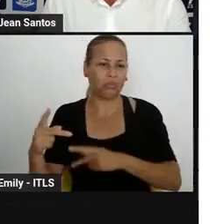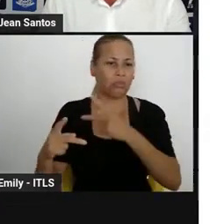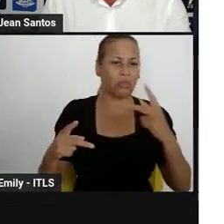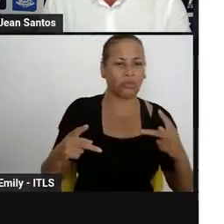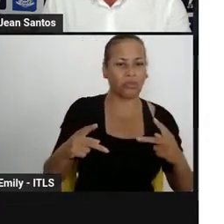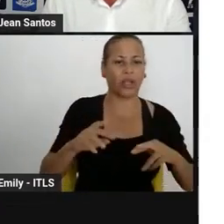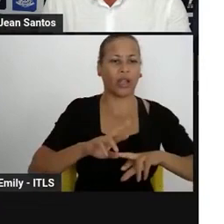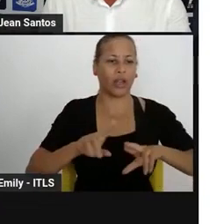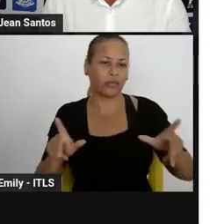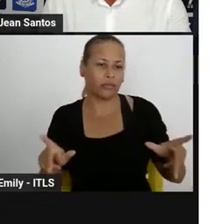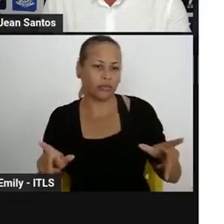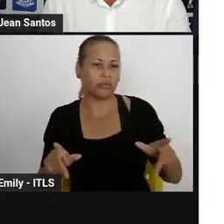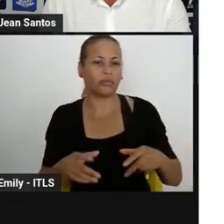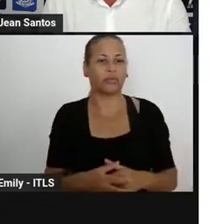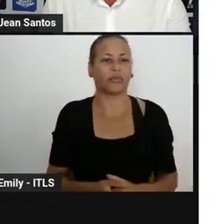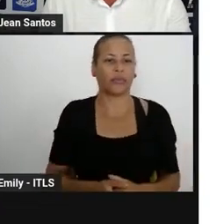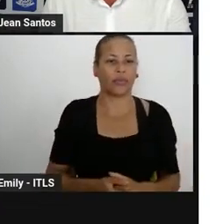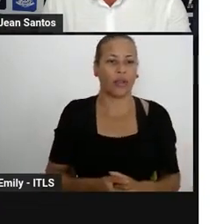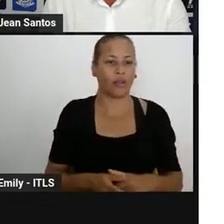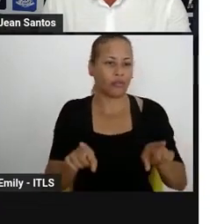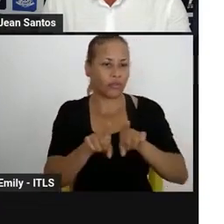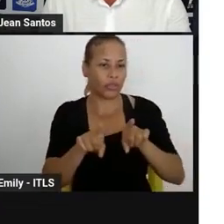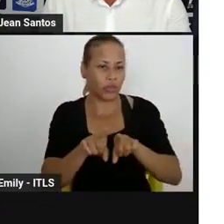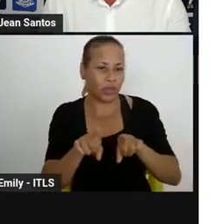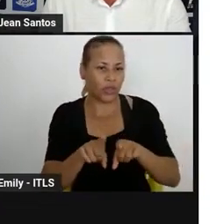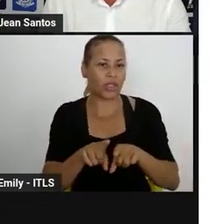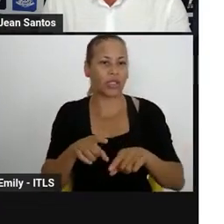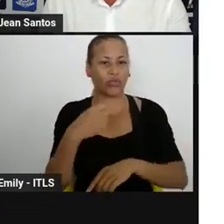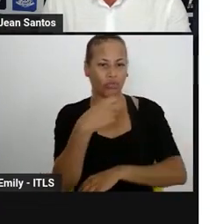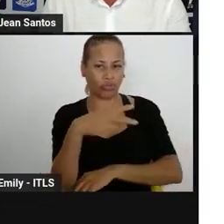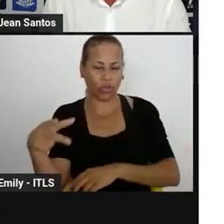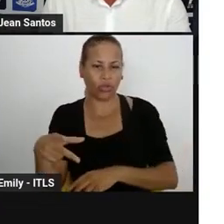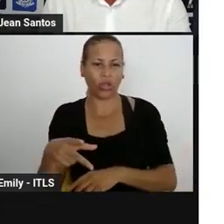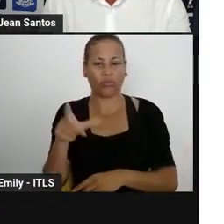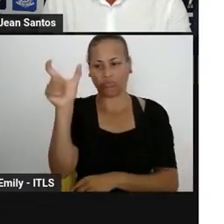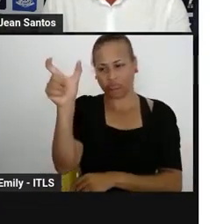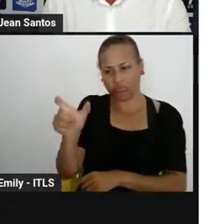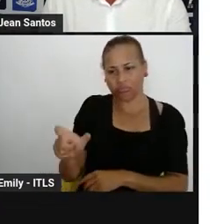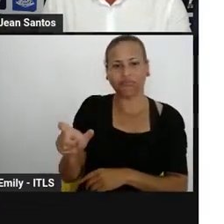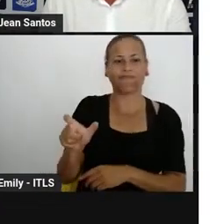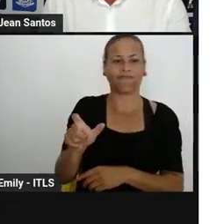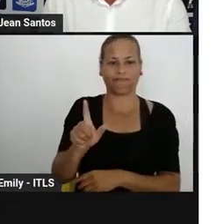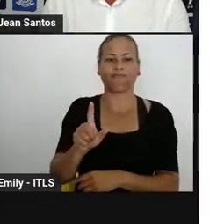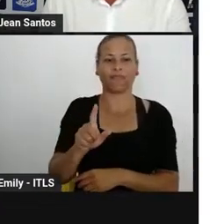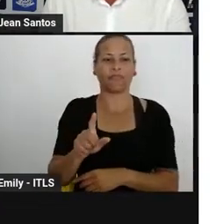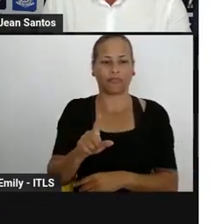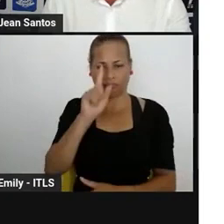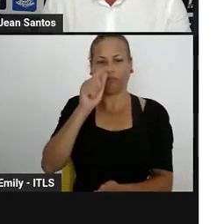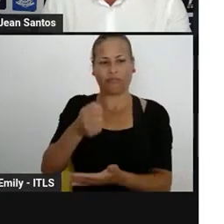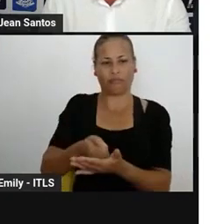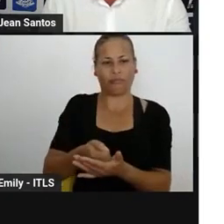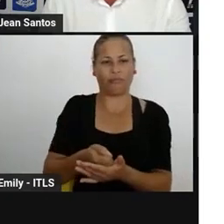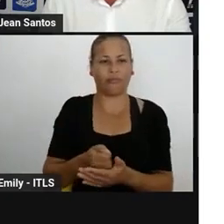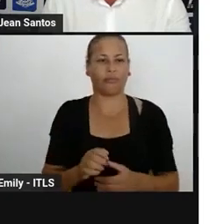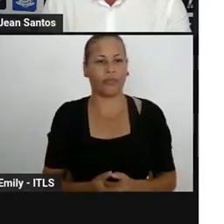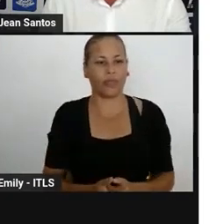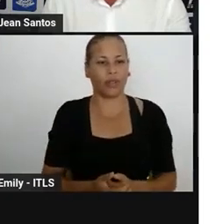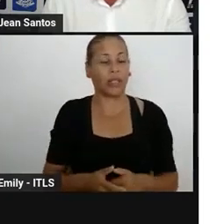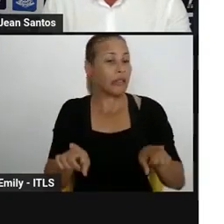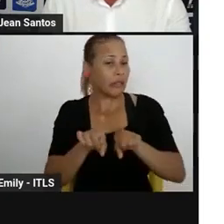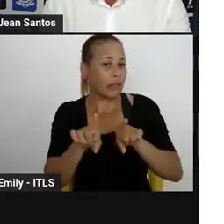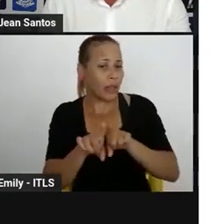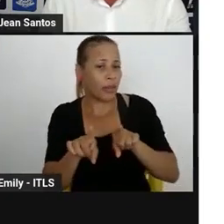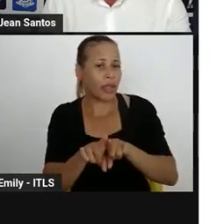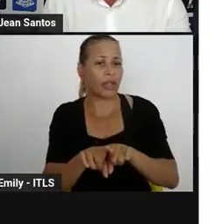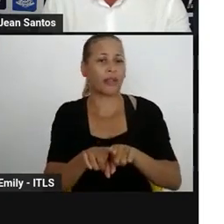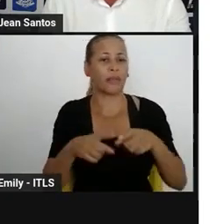e ecossistemas, biodiversidade, direitos humanos e meio ambiente. Além de outras